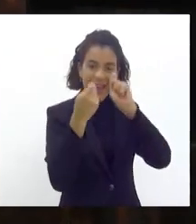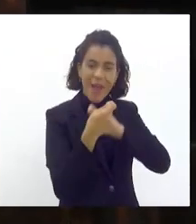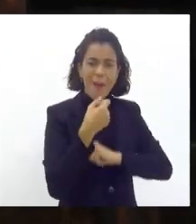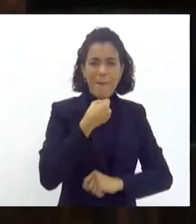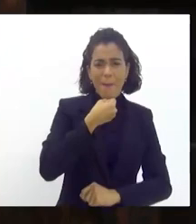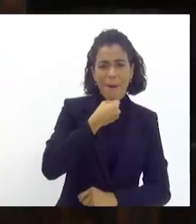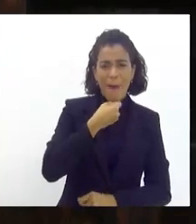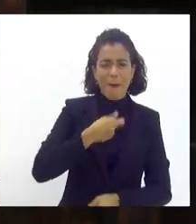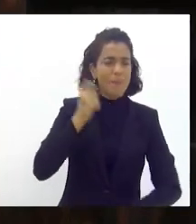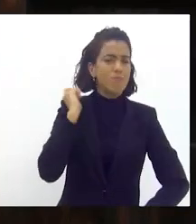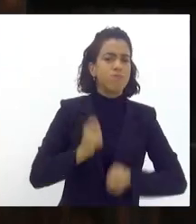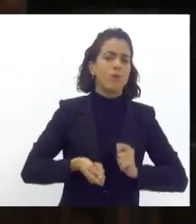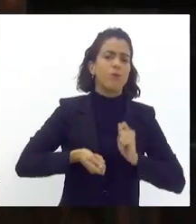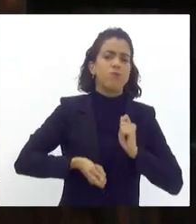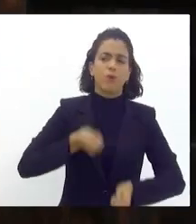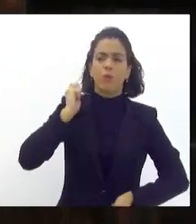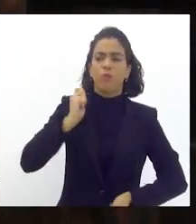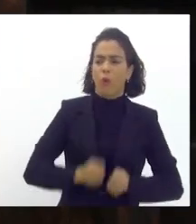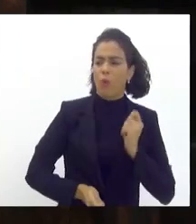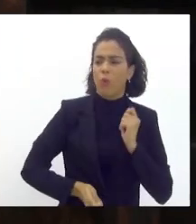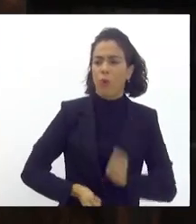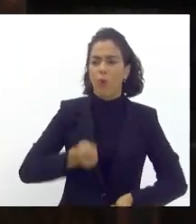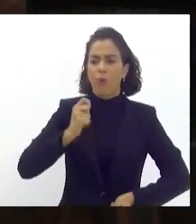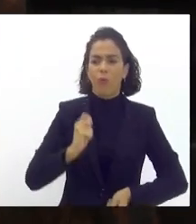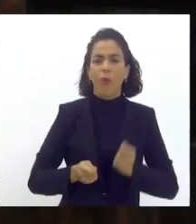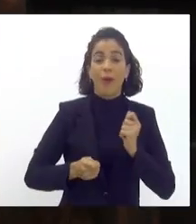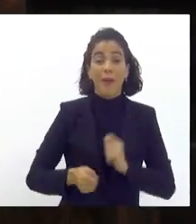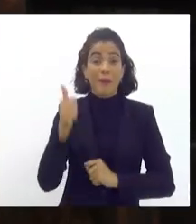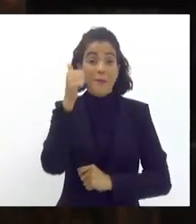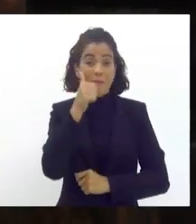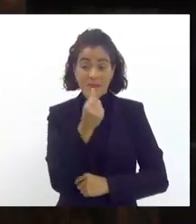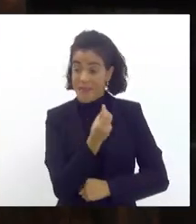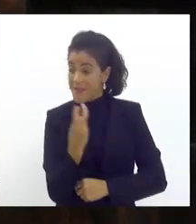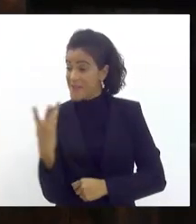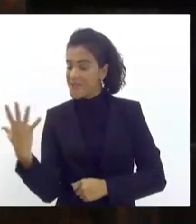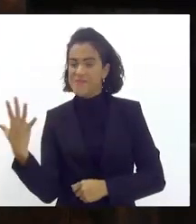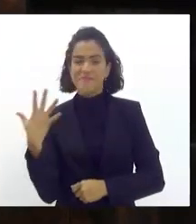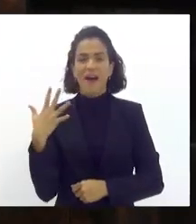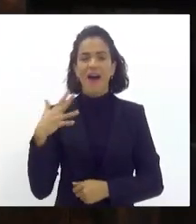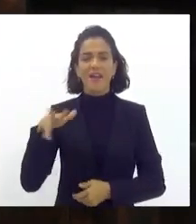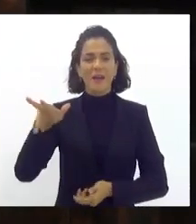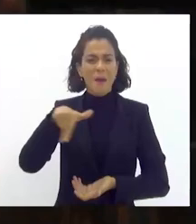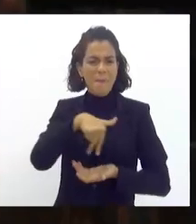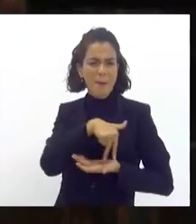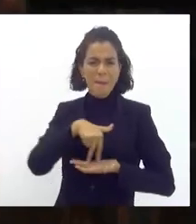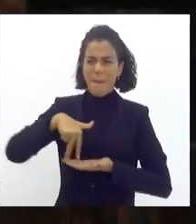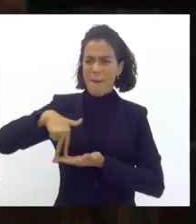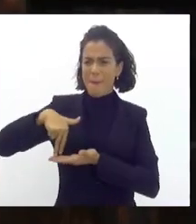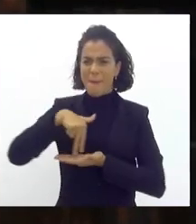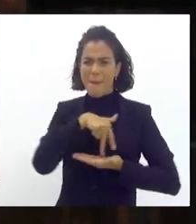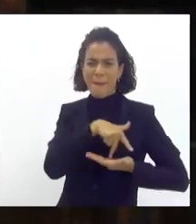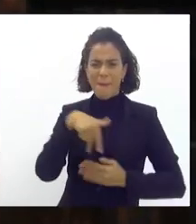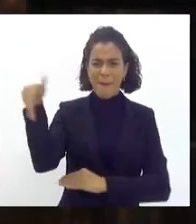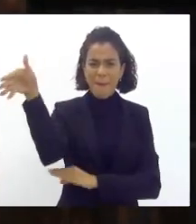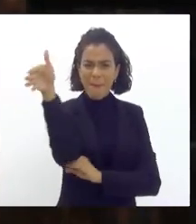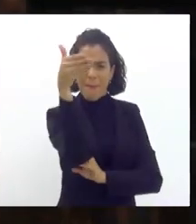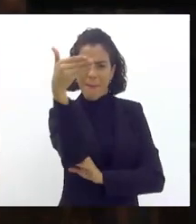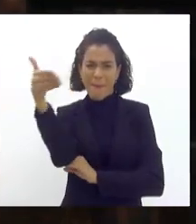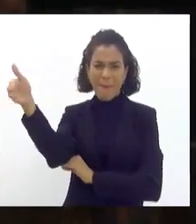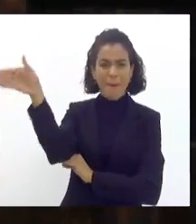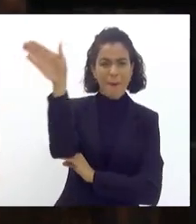cavacinistas mestres de baterias que muitas meninas vão se tornar passistas porta-bandeiras